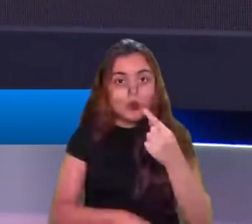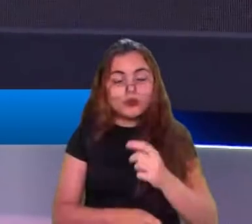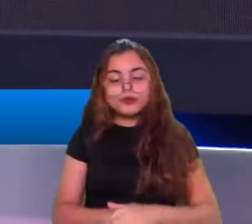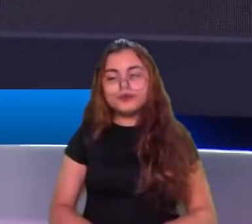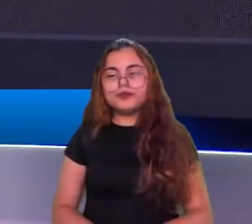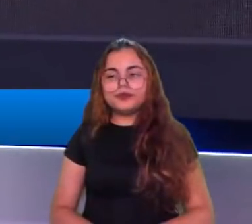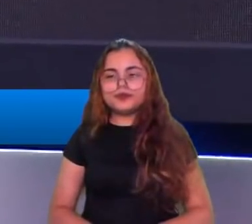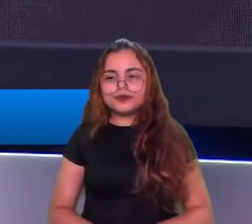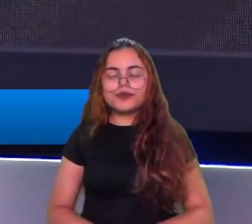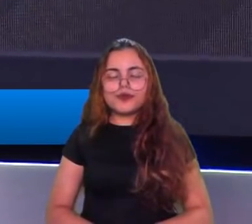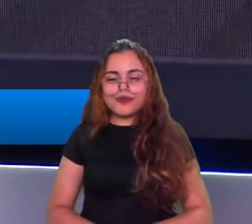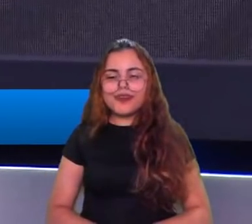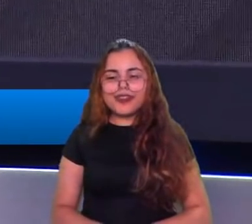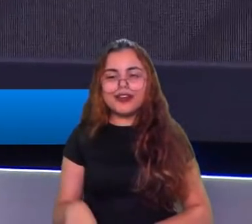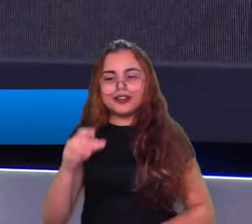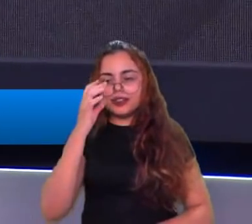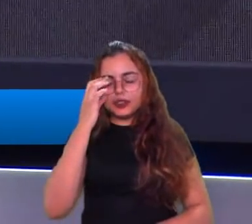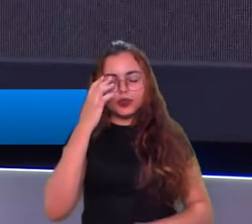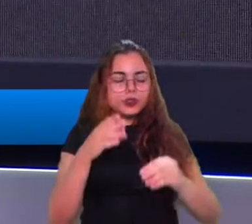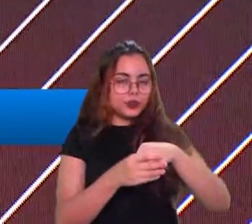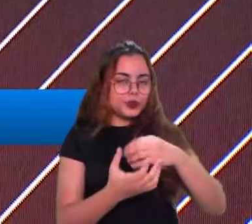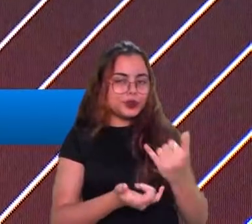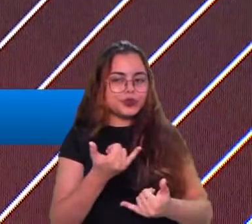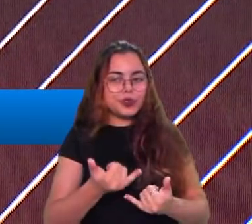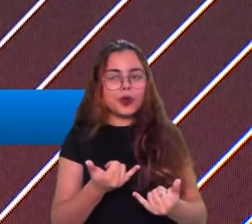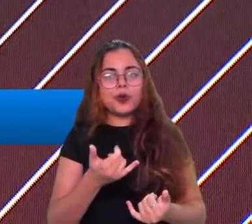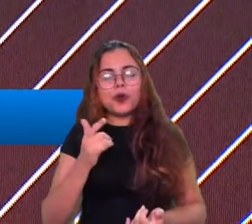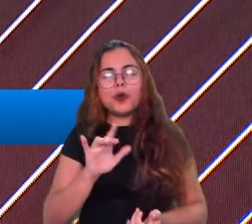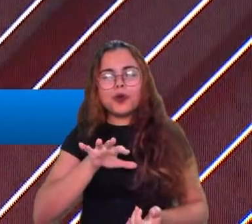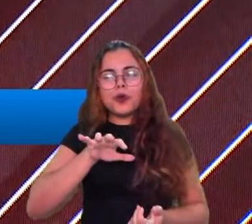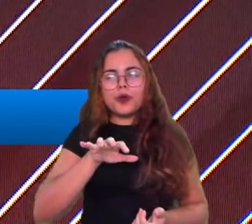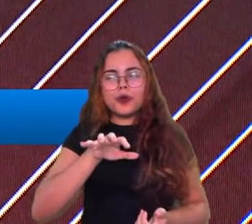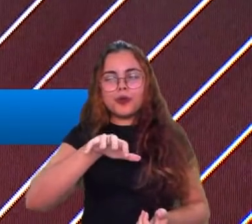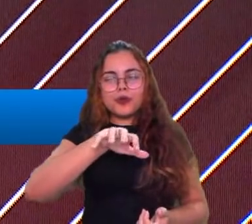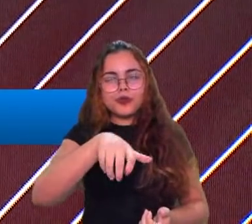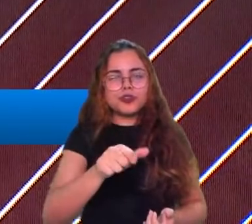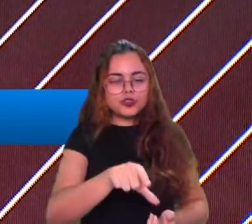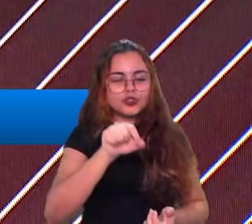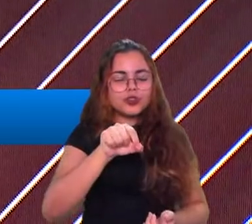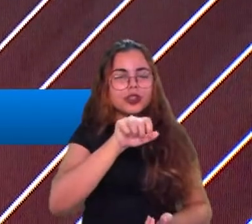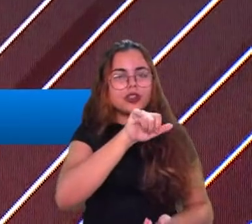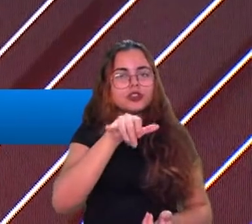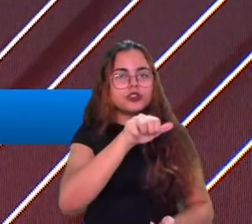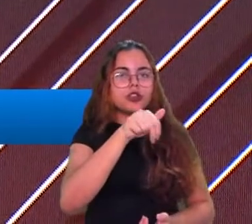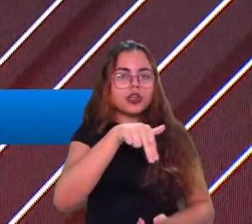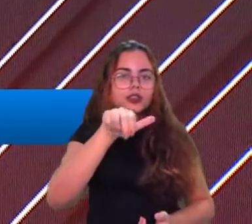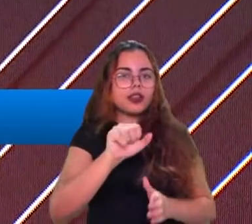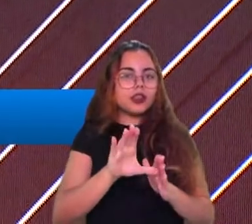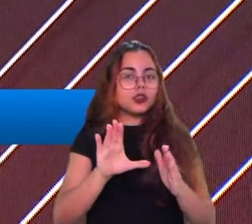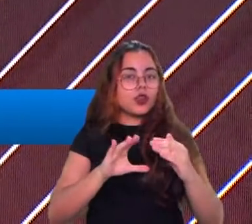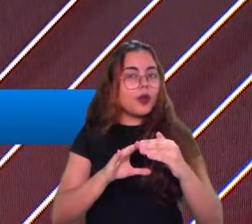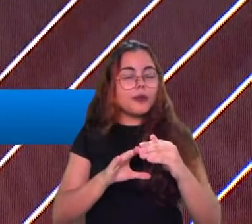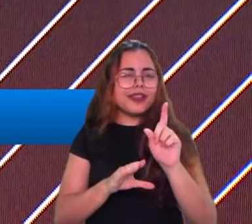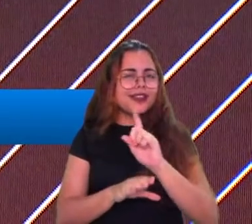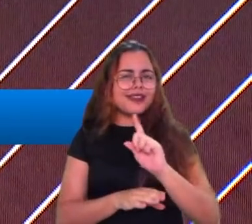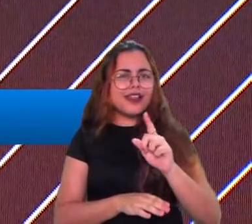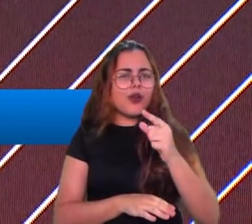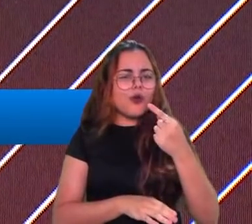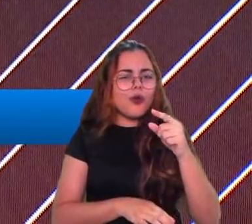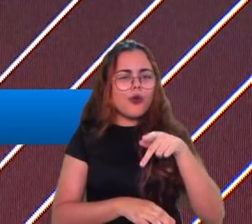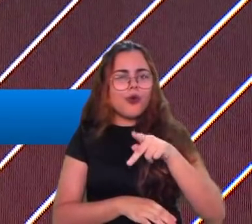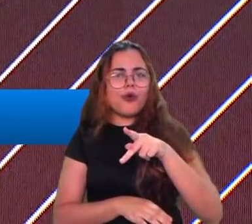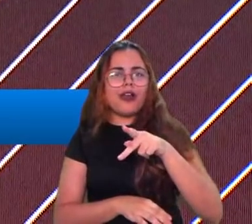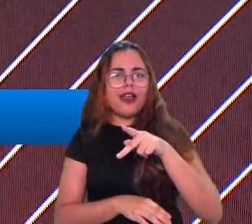jogo desse pegaria Jana top e não pegaria seu um card de abate eu se fosse você sabendo disso eu